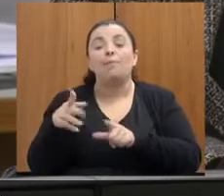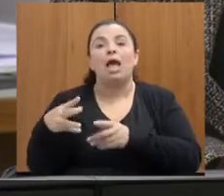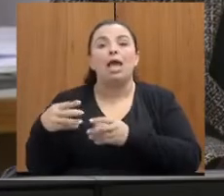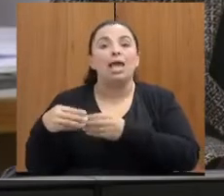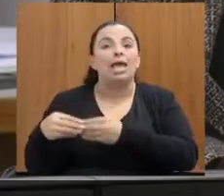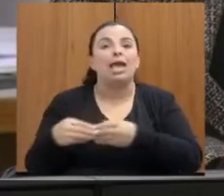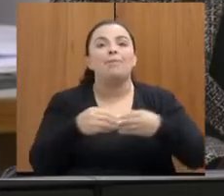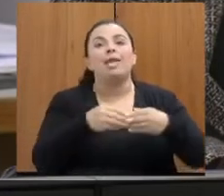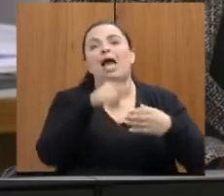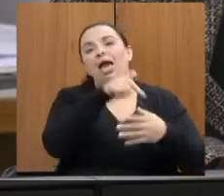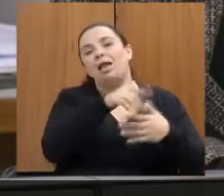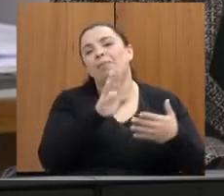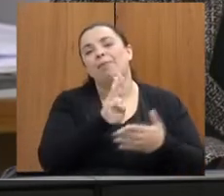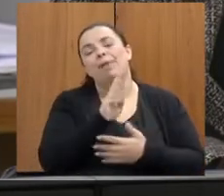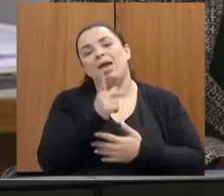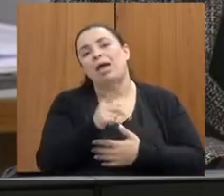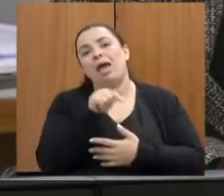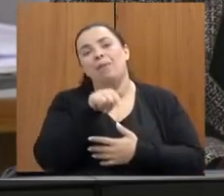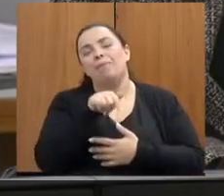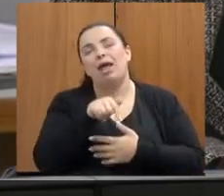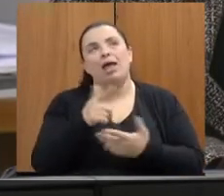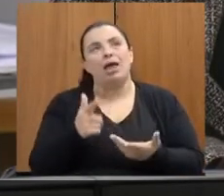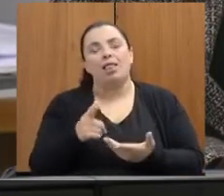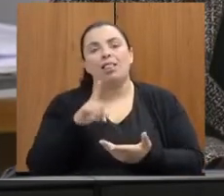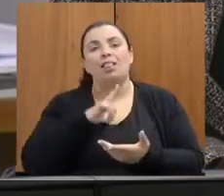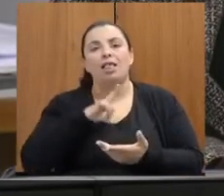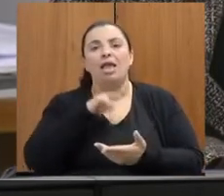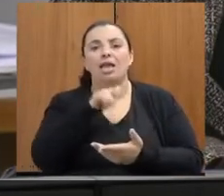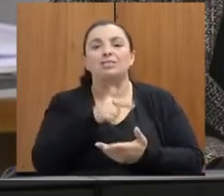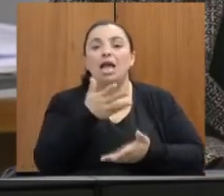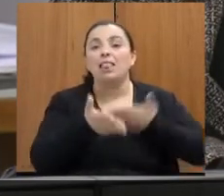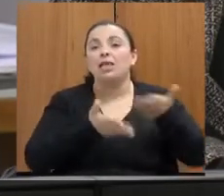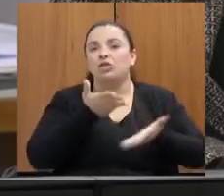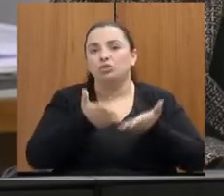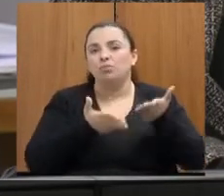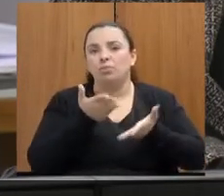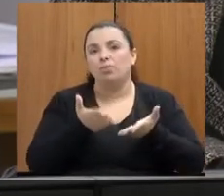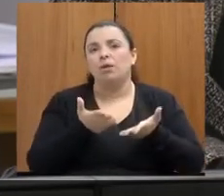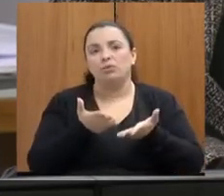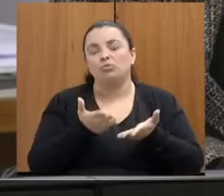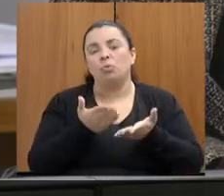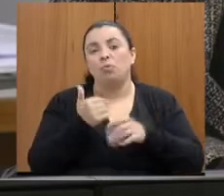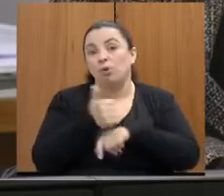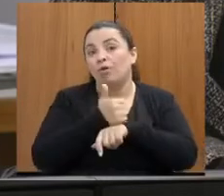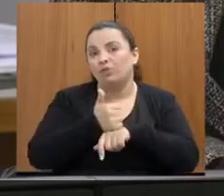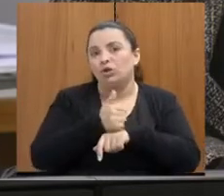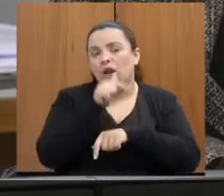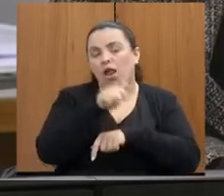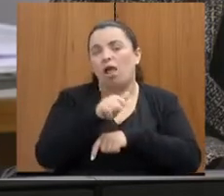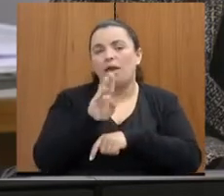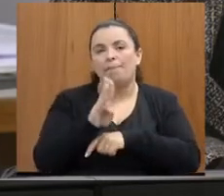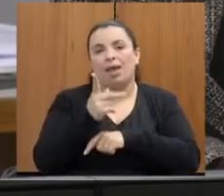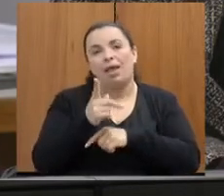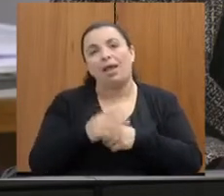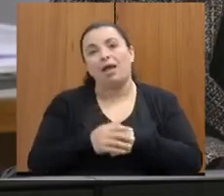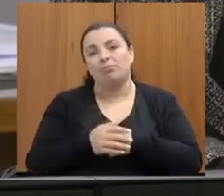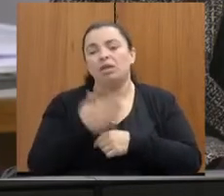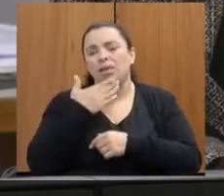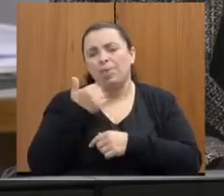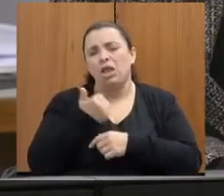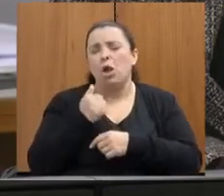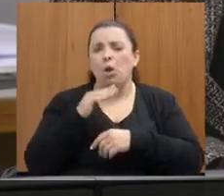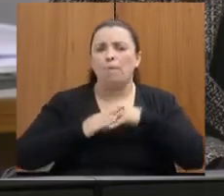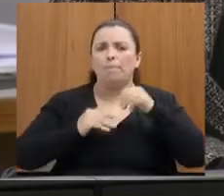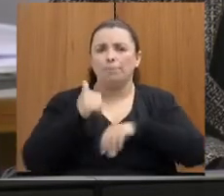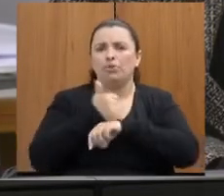contato com representante e aí ela faz essa escuta lá, porque foi a forma que a achou melhor das crianças, ser atendidas por profissional.